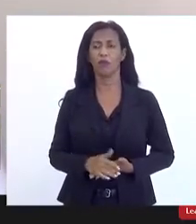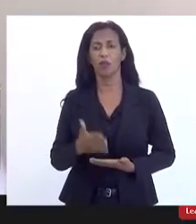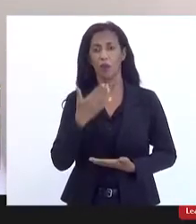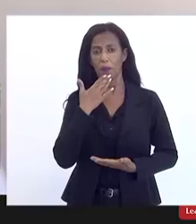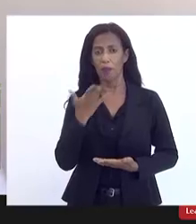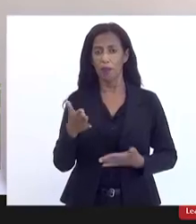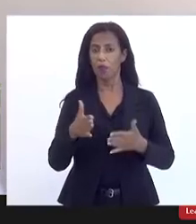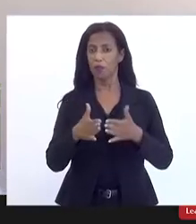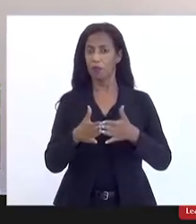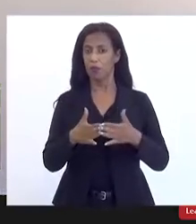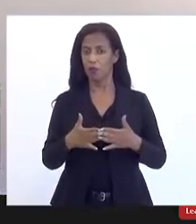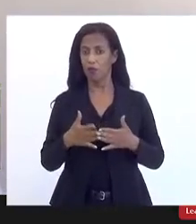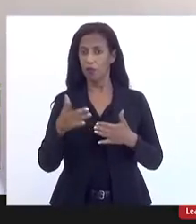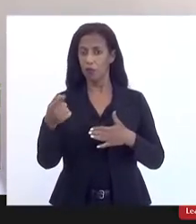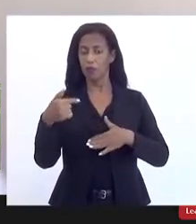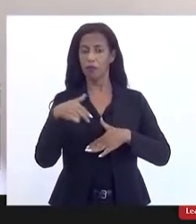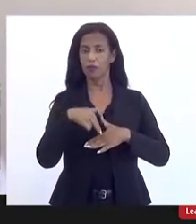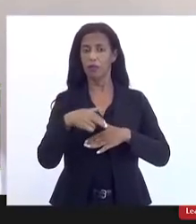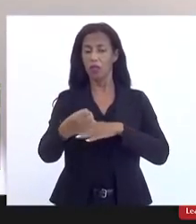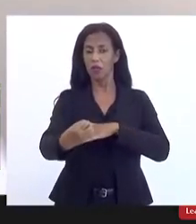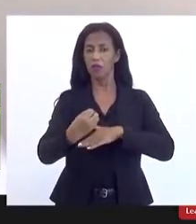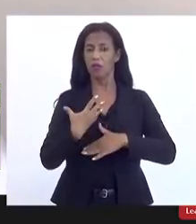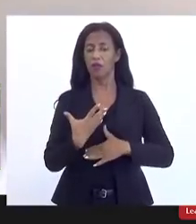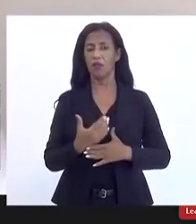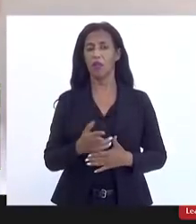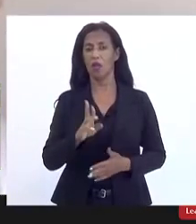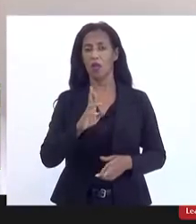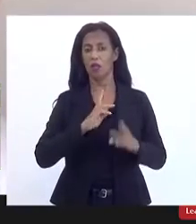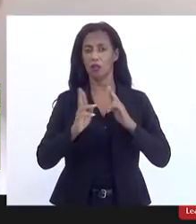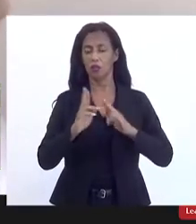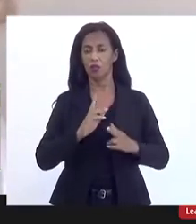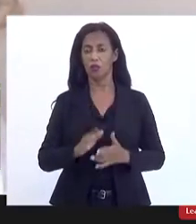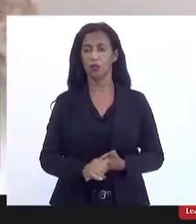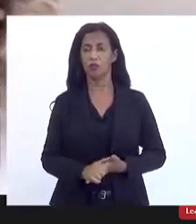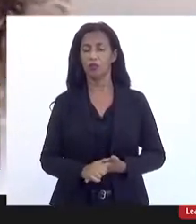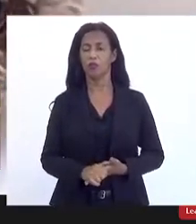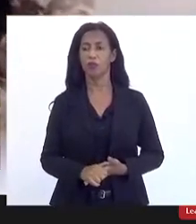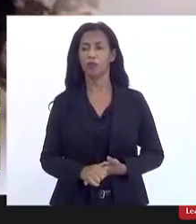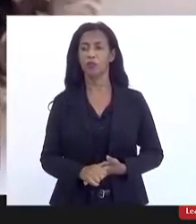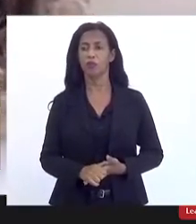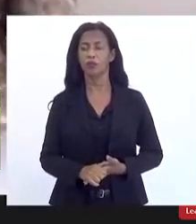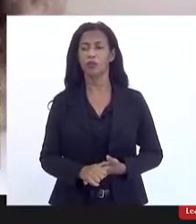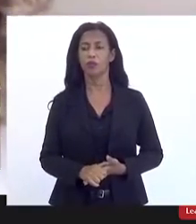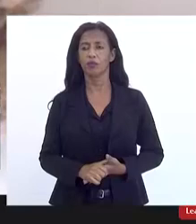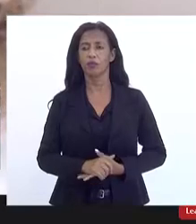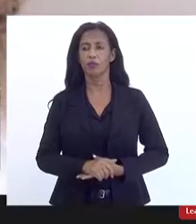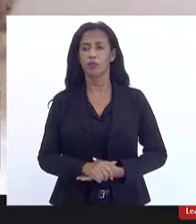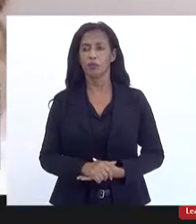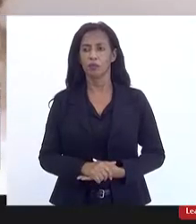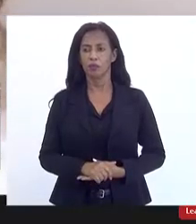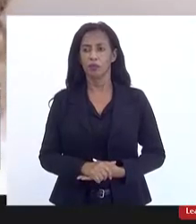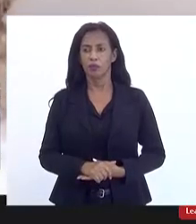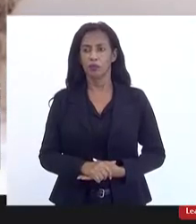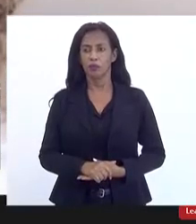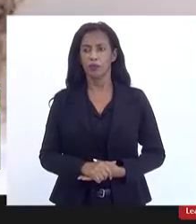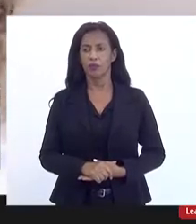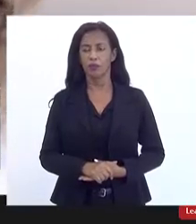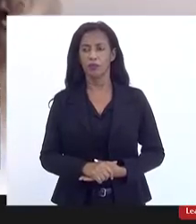favor que Gênes Soares se possível enviesse as respostas aqui pelo chat a essas perguntas